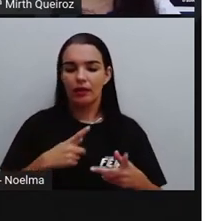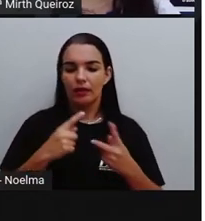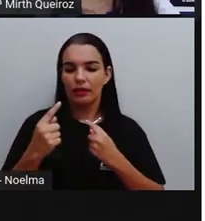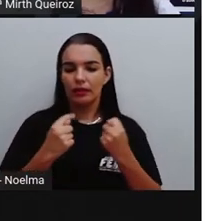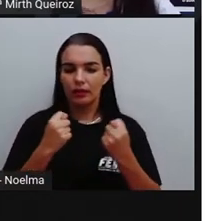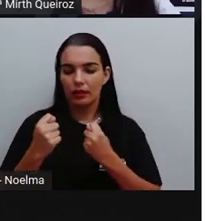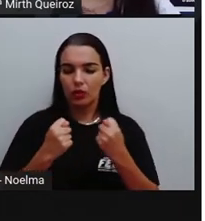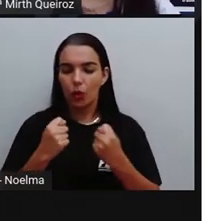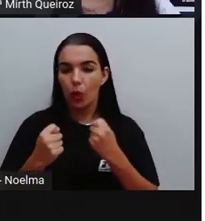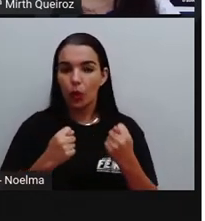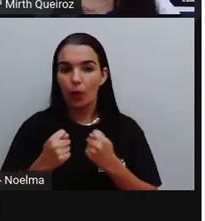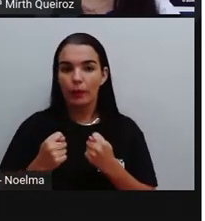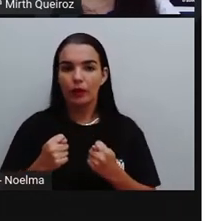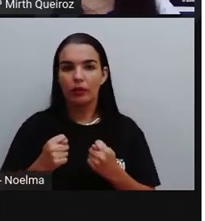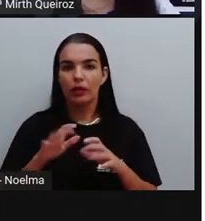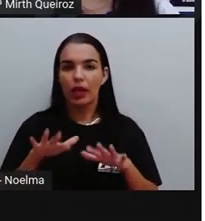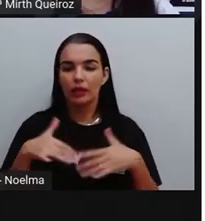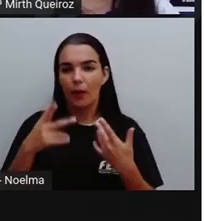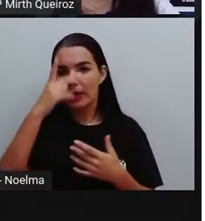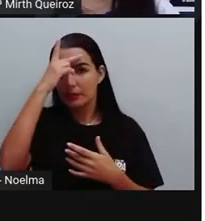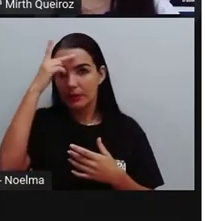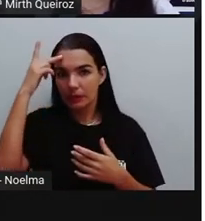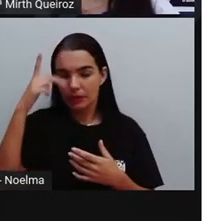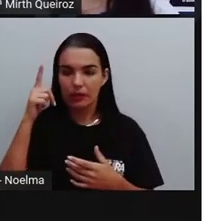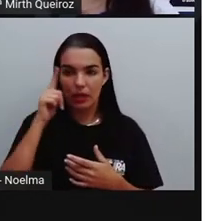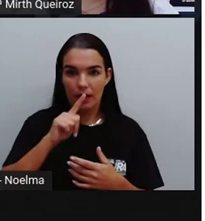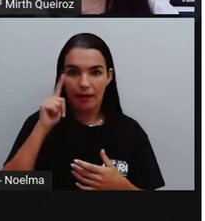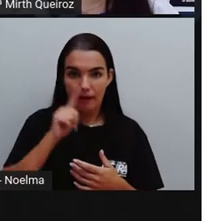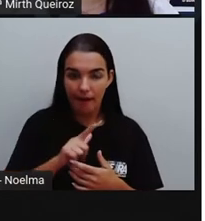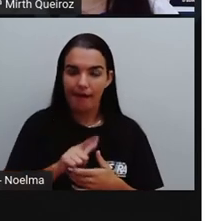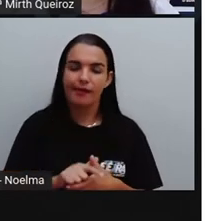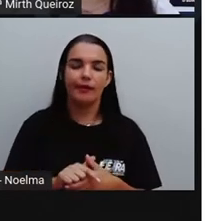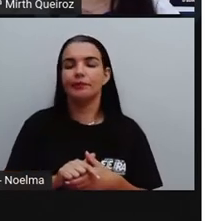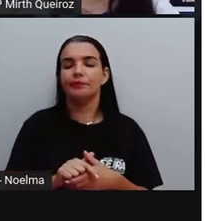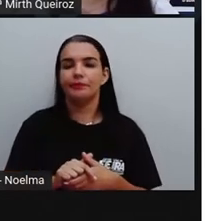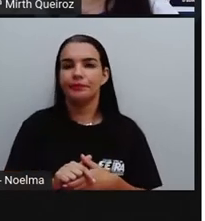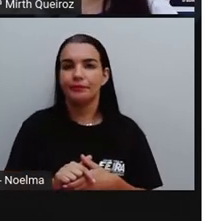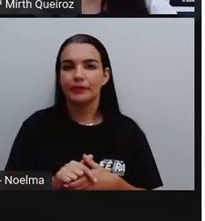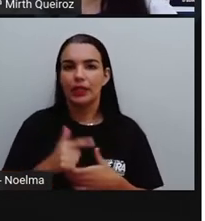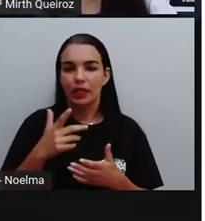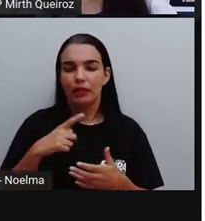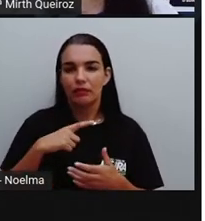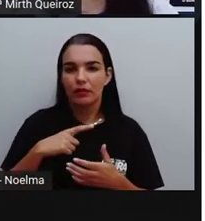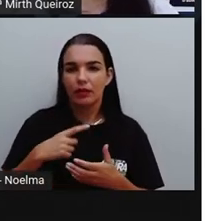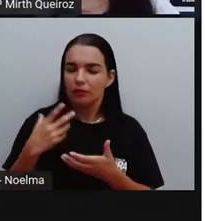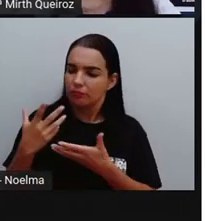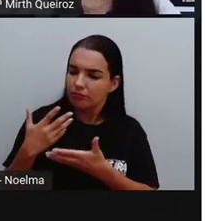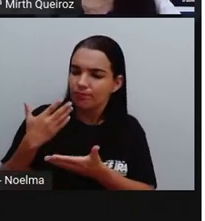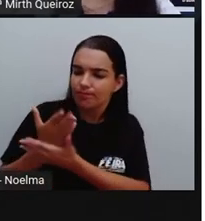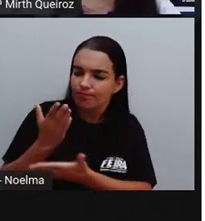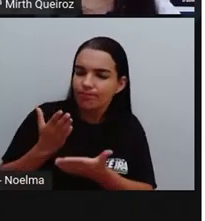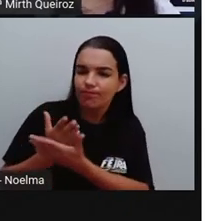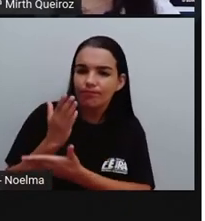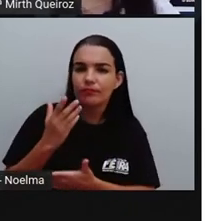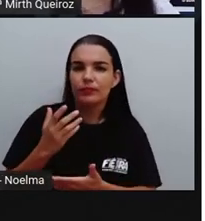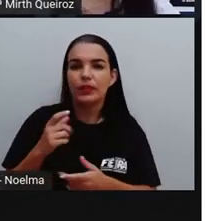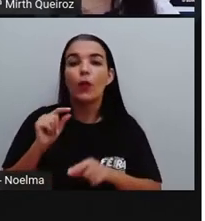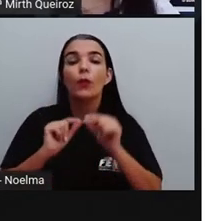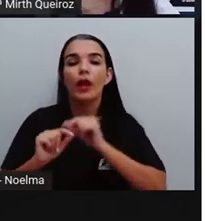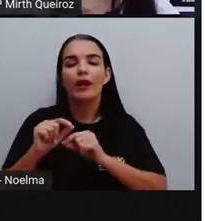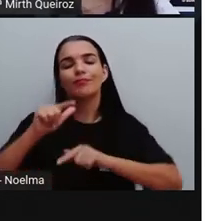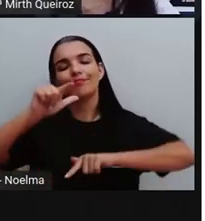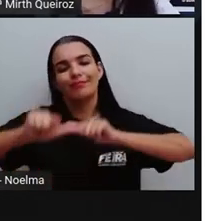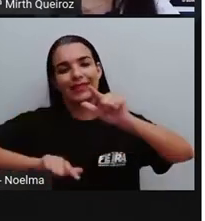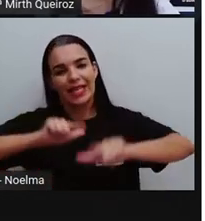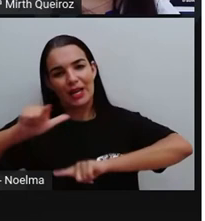as pessoas, elas ganham seus dinheiros, não é bem ganhar, né? Elas conquistam o seu dinheiro através do